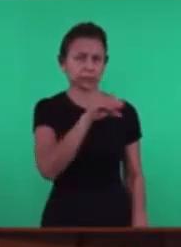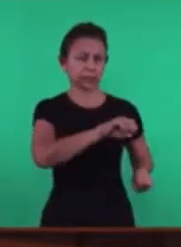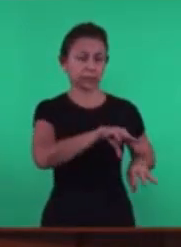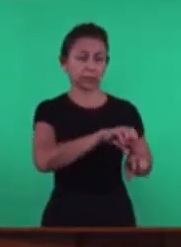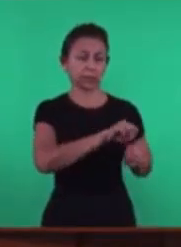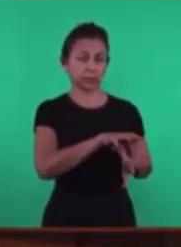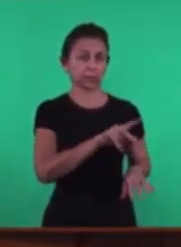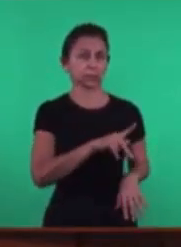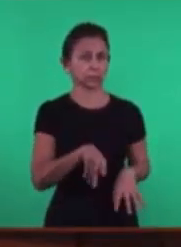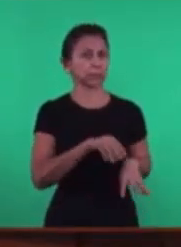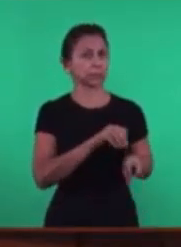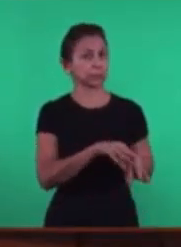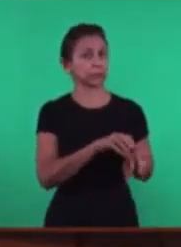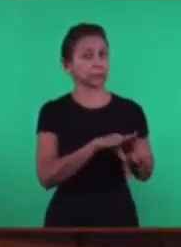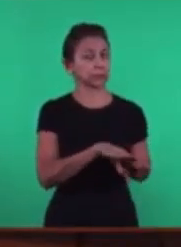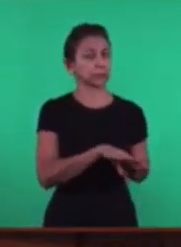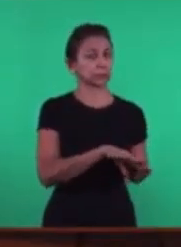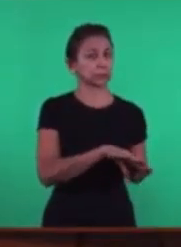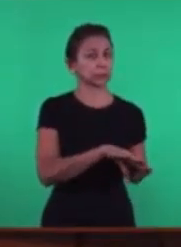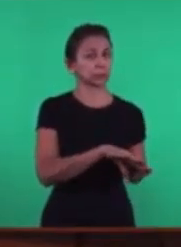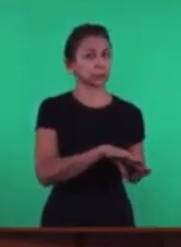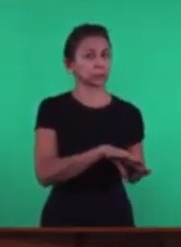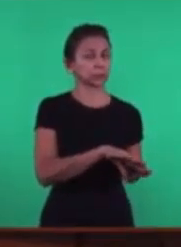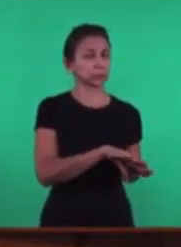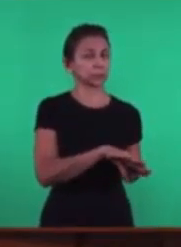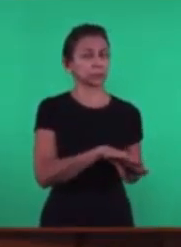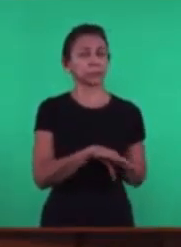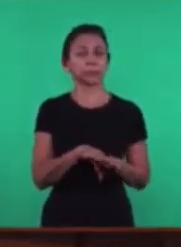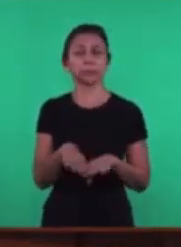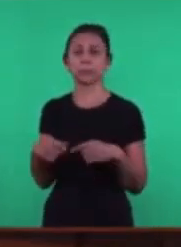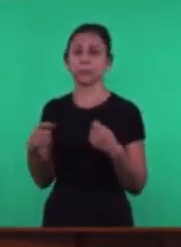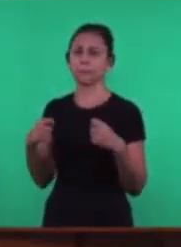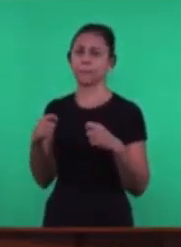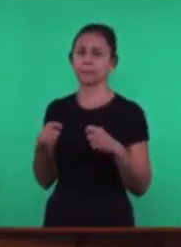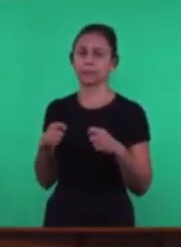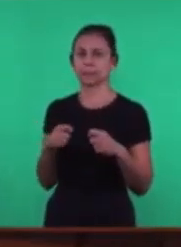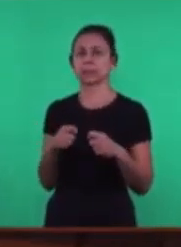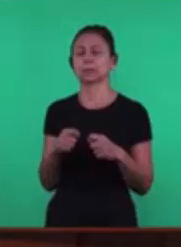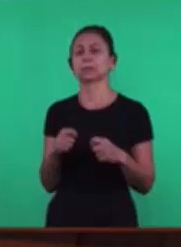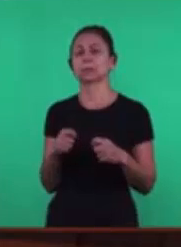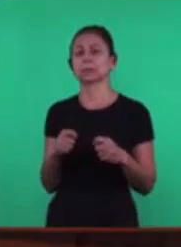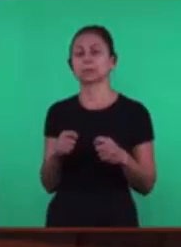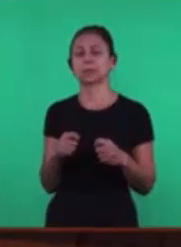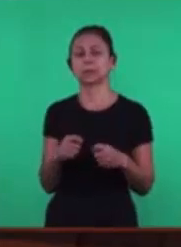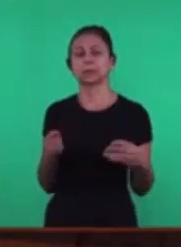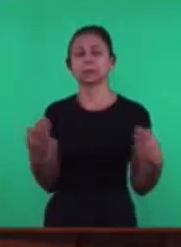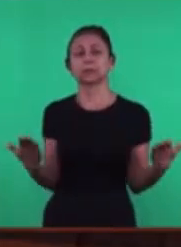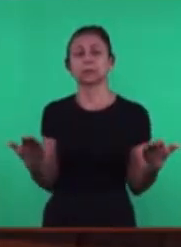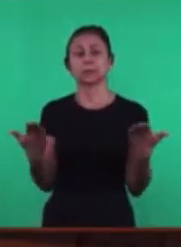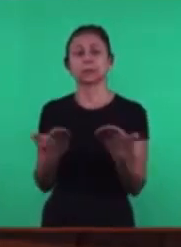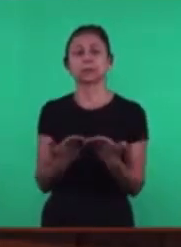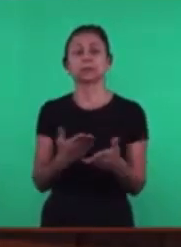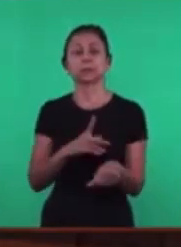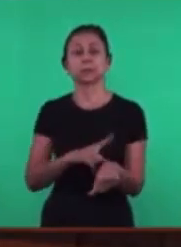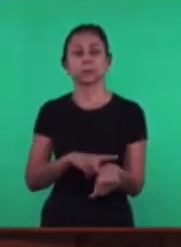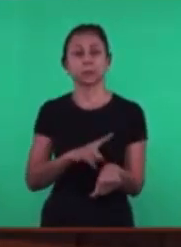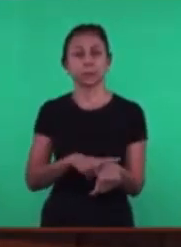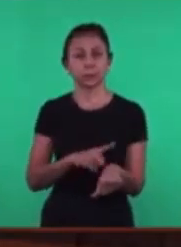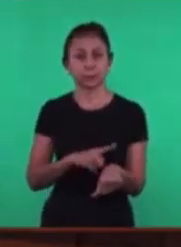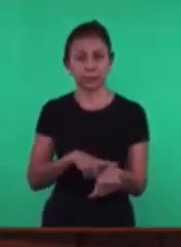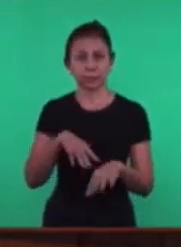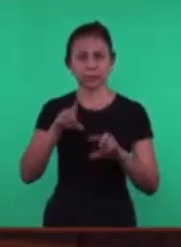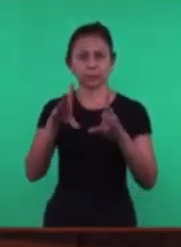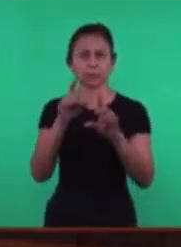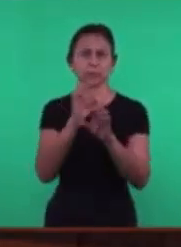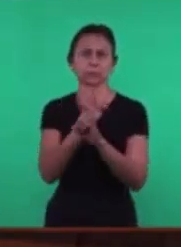ensino das crianças Mas que elas precisam se atualizar Com relação ao ensino doutrinário